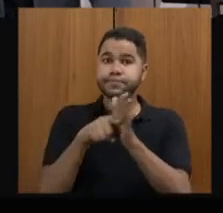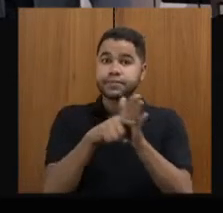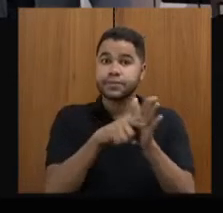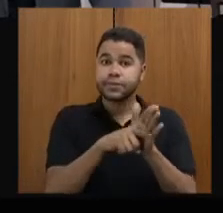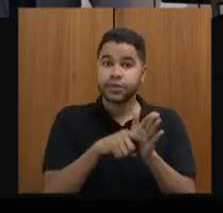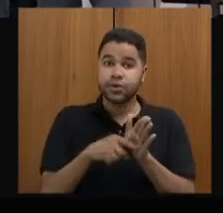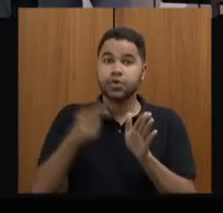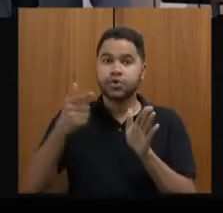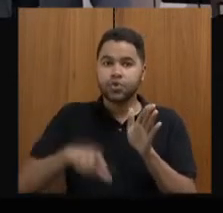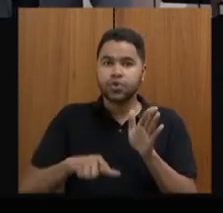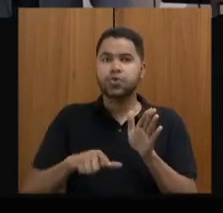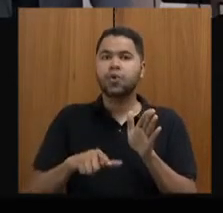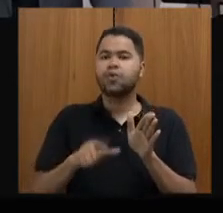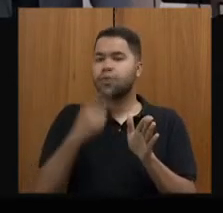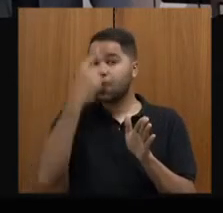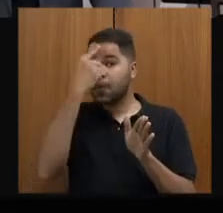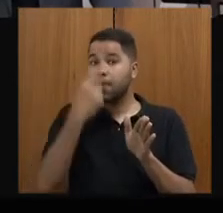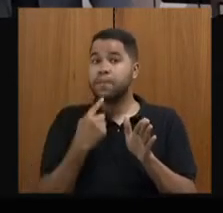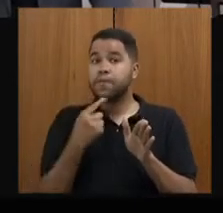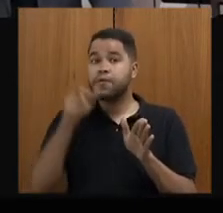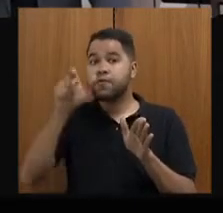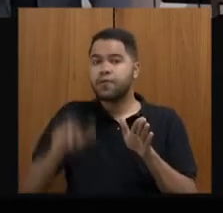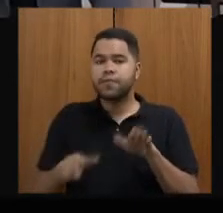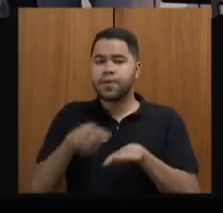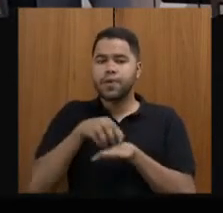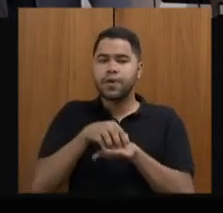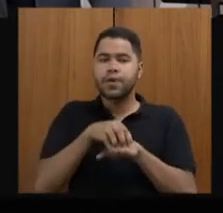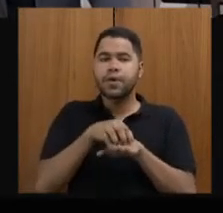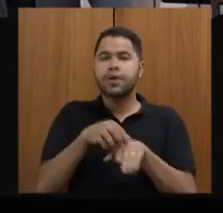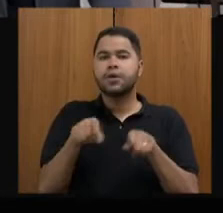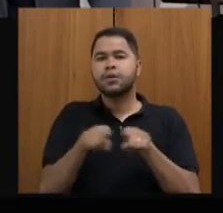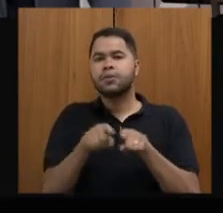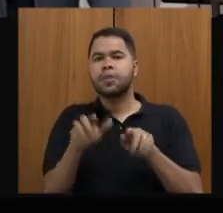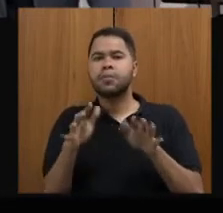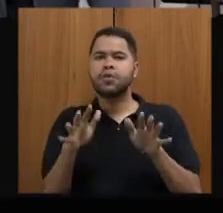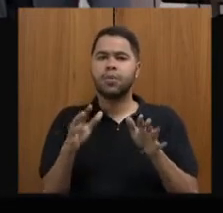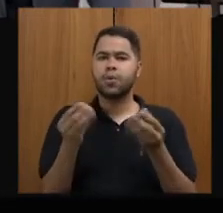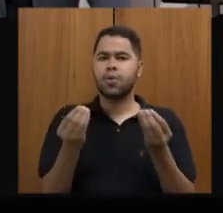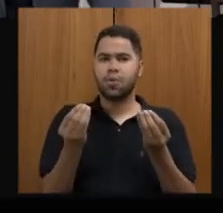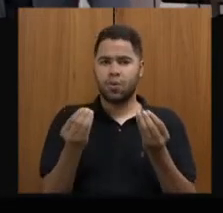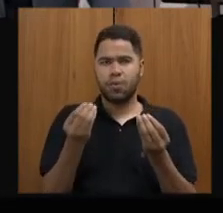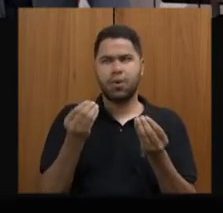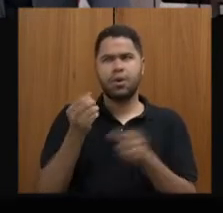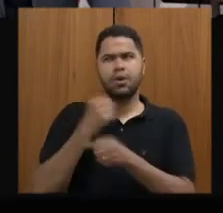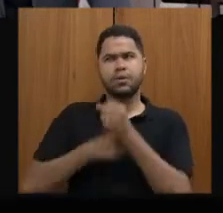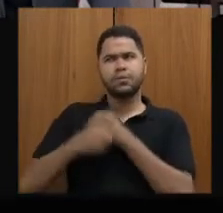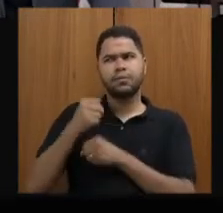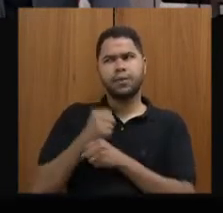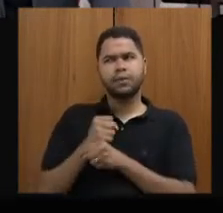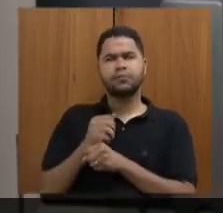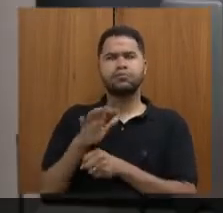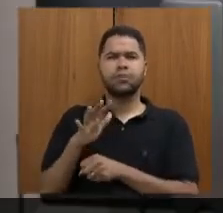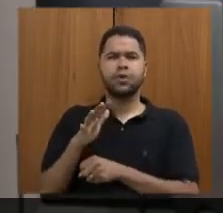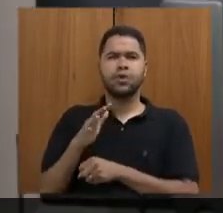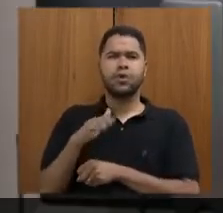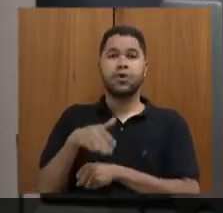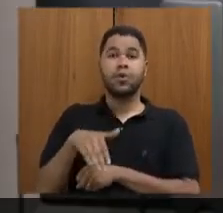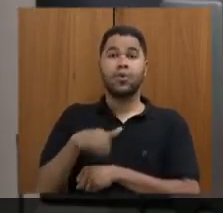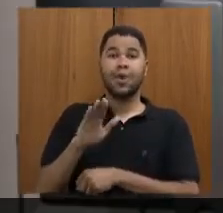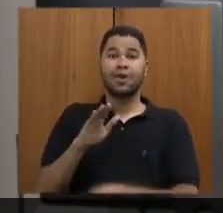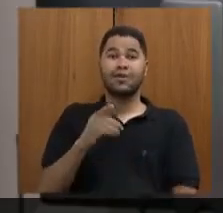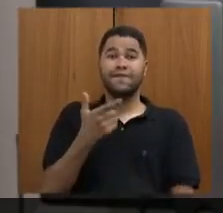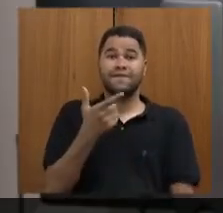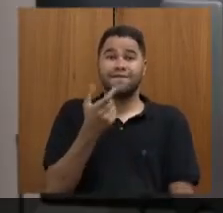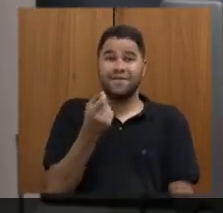o perfil do turista e, sobretudo, saber o ticket médio. Nós temos conta que, no ano passado, foram quase R$ bilhões